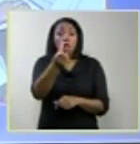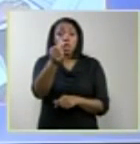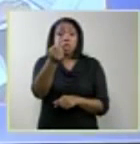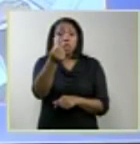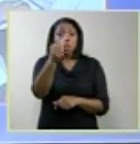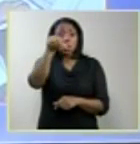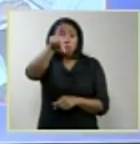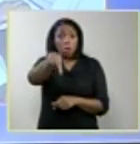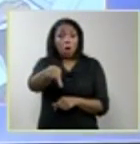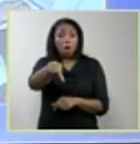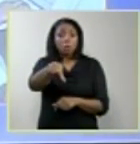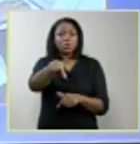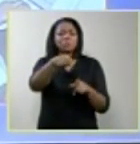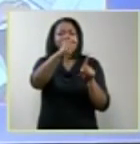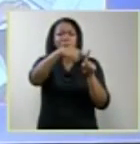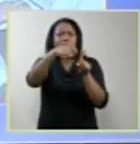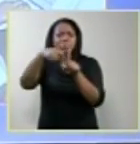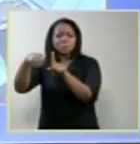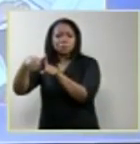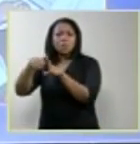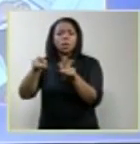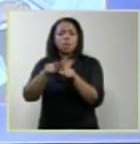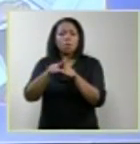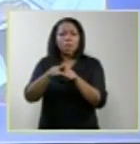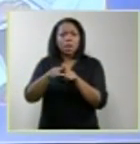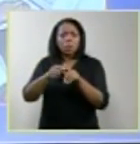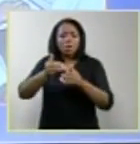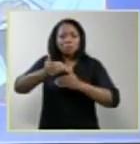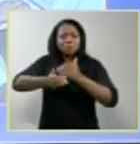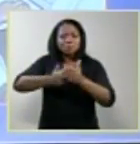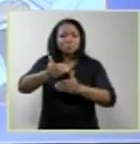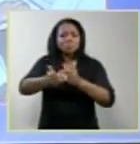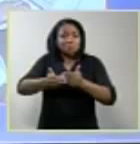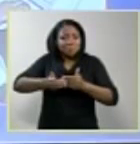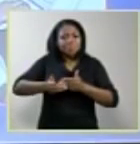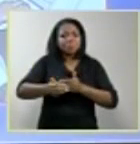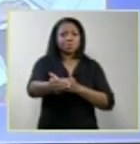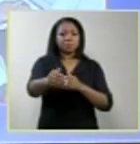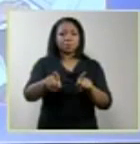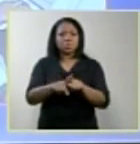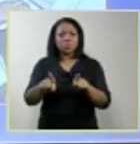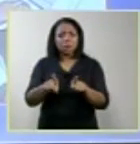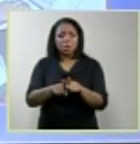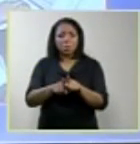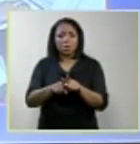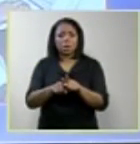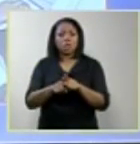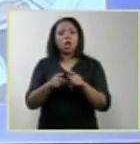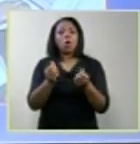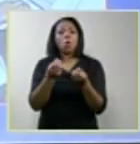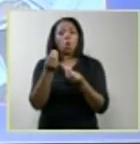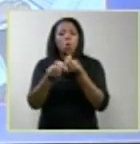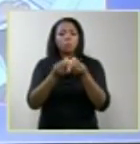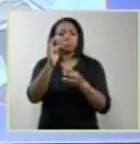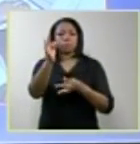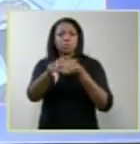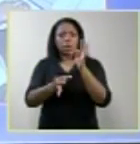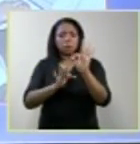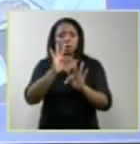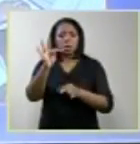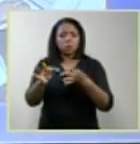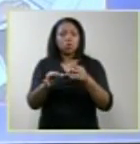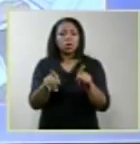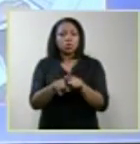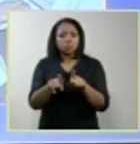cada vez o avanço do instrumental tecnológico de diagnóstico, está